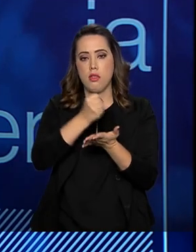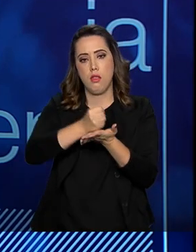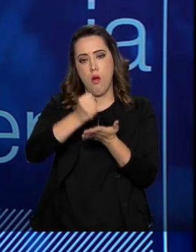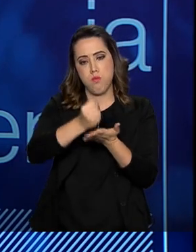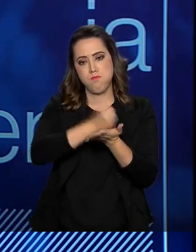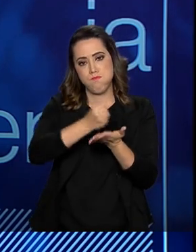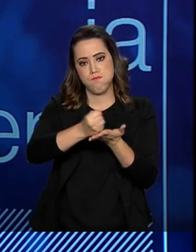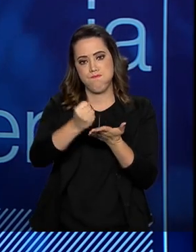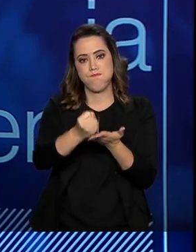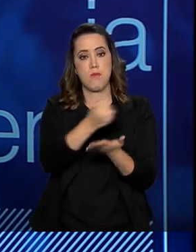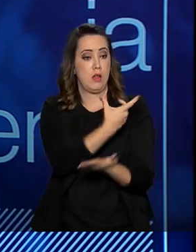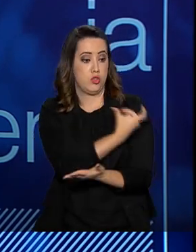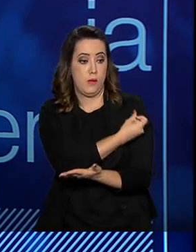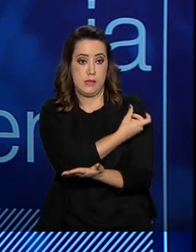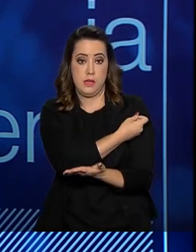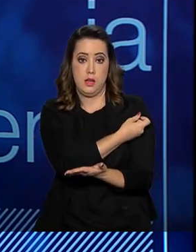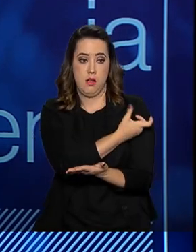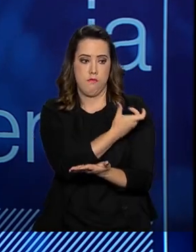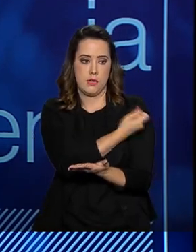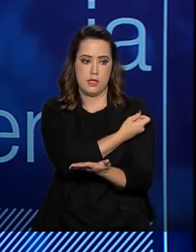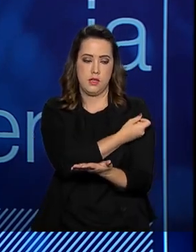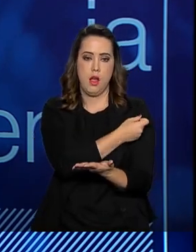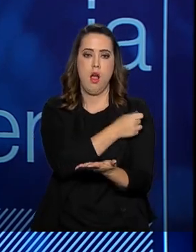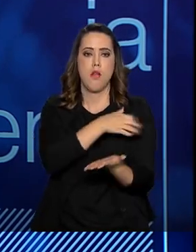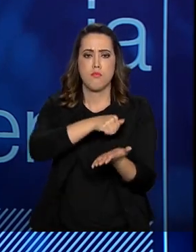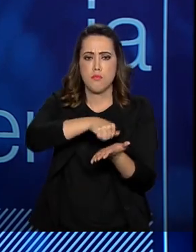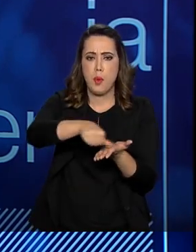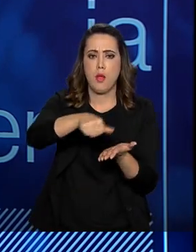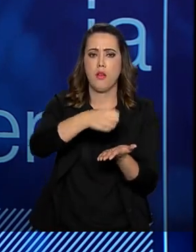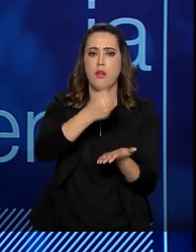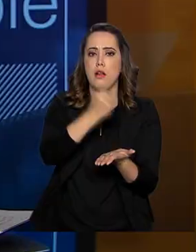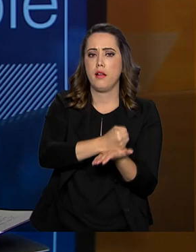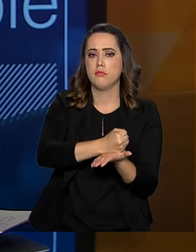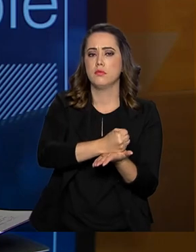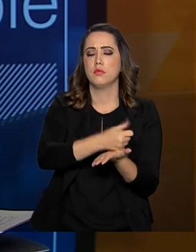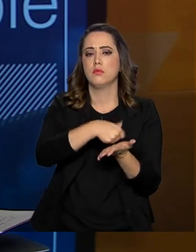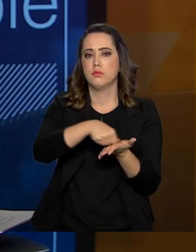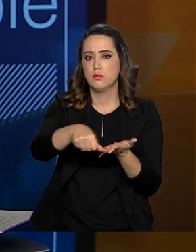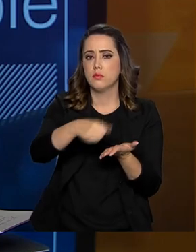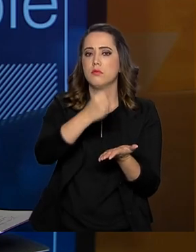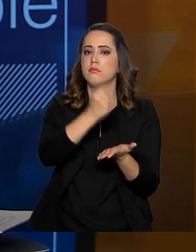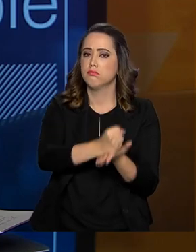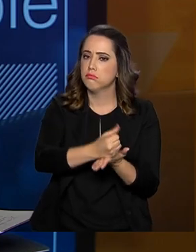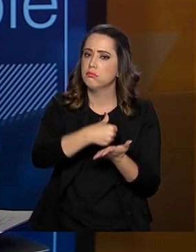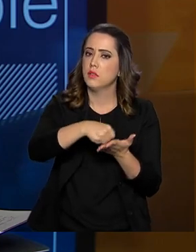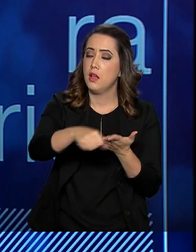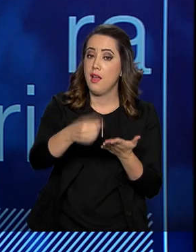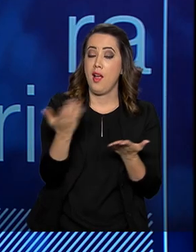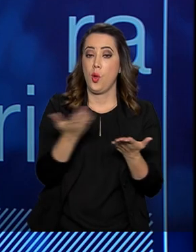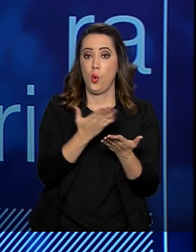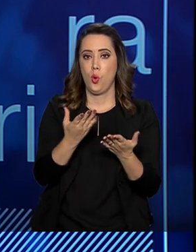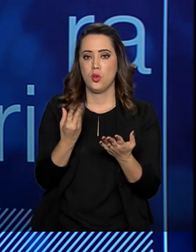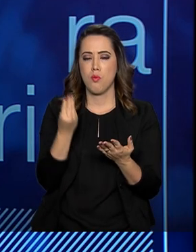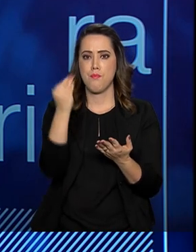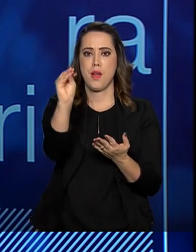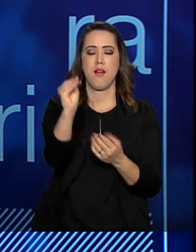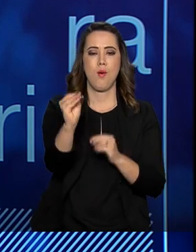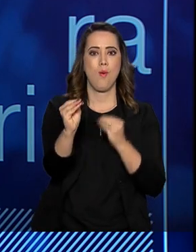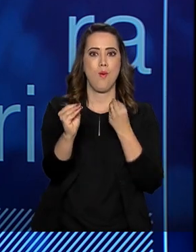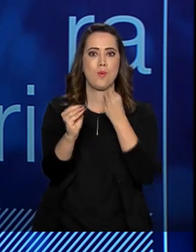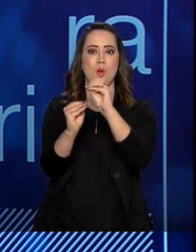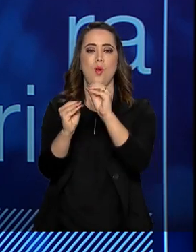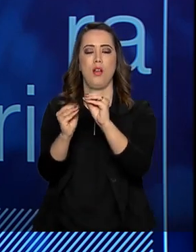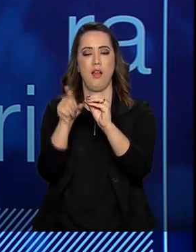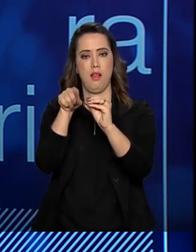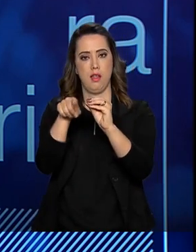estamos trabalhando intensamente para valorizar cada vez mais o cartão de vacinação. Então, em breve,